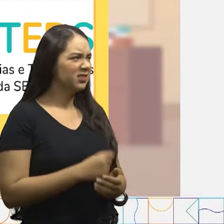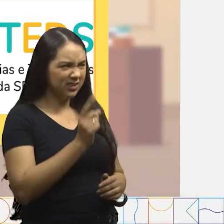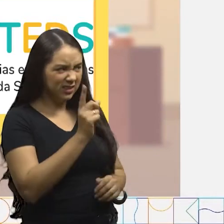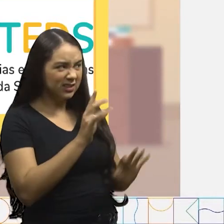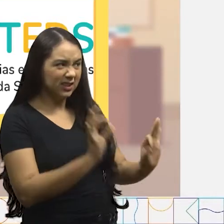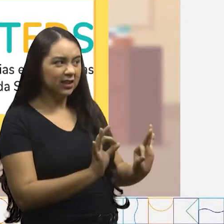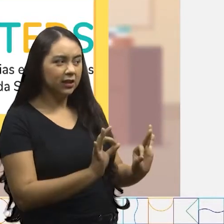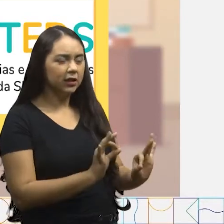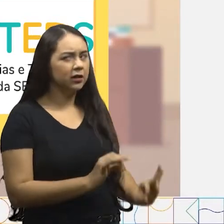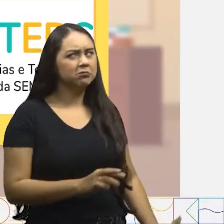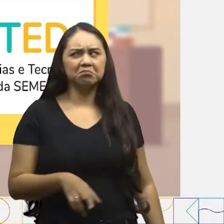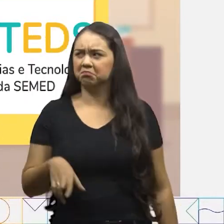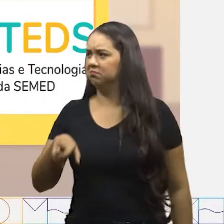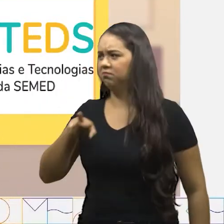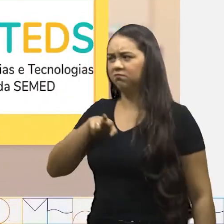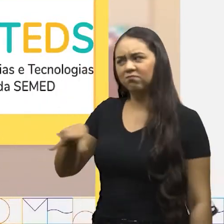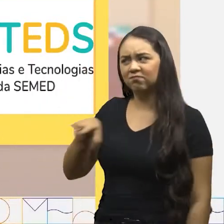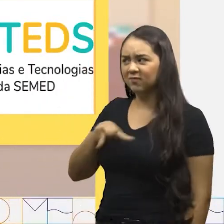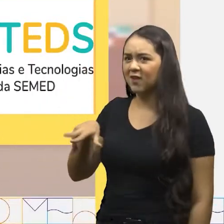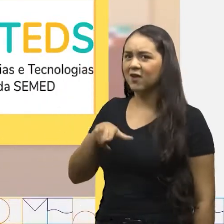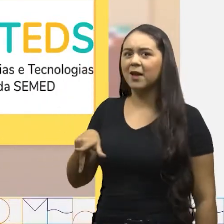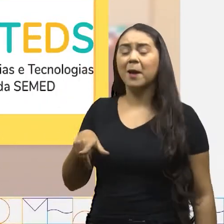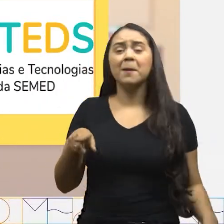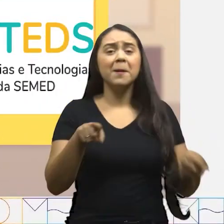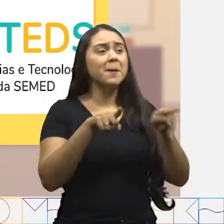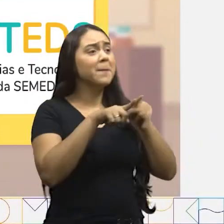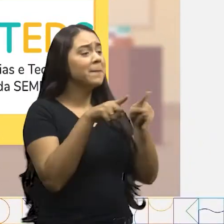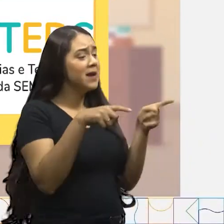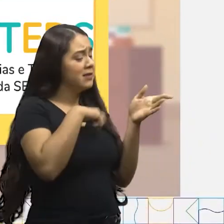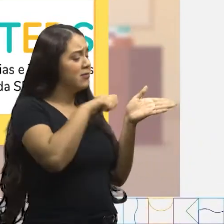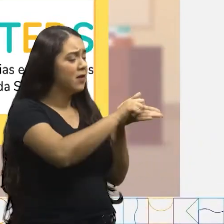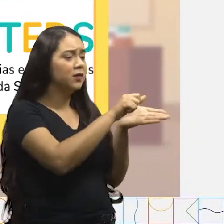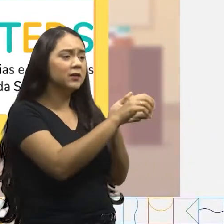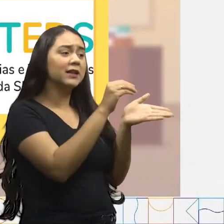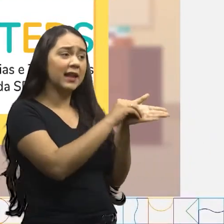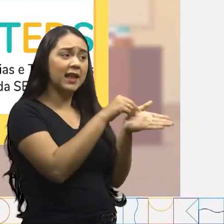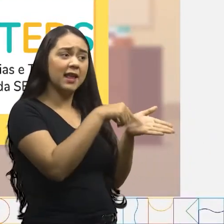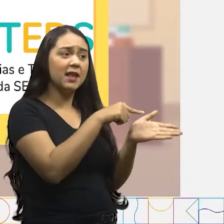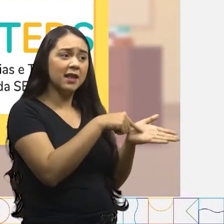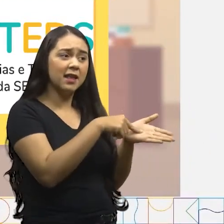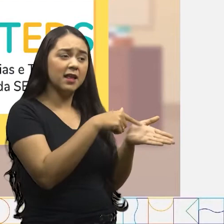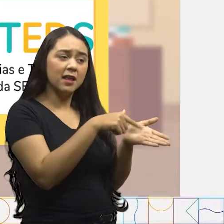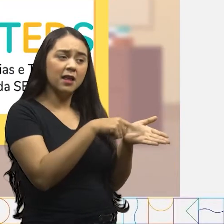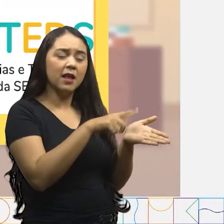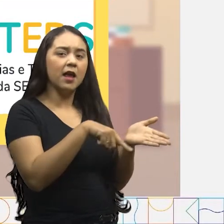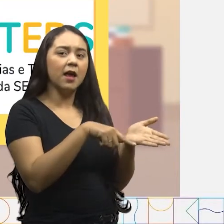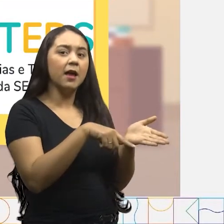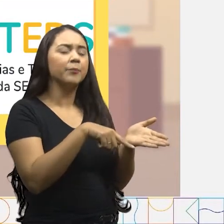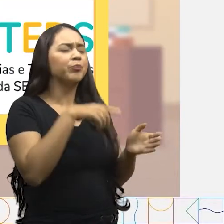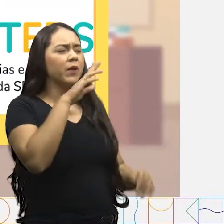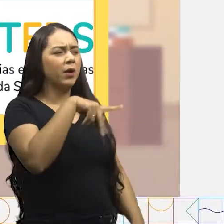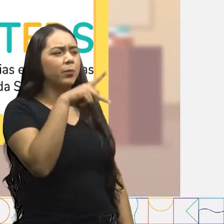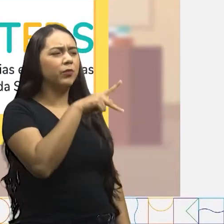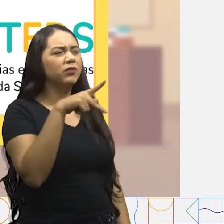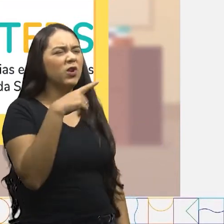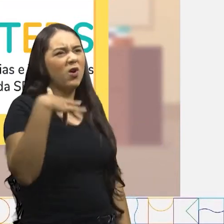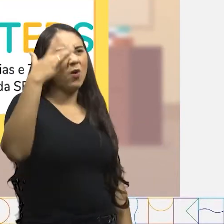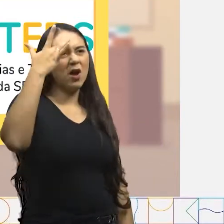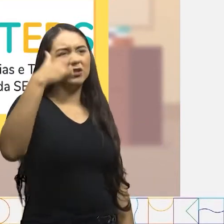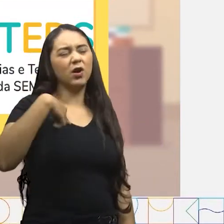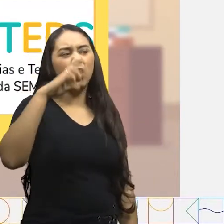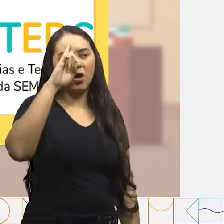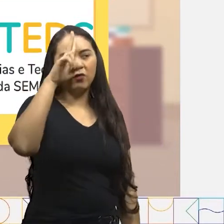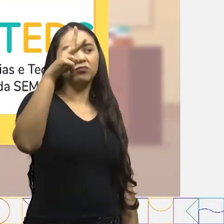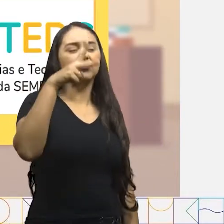Não foi não, professora? Foi não! Ah, mas eu anotei aqui na minha agenda escolar! Ah, professora, eu